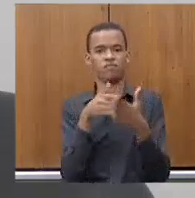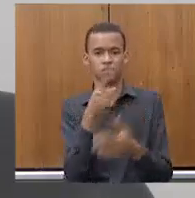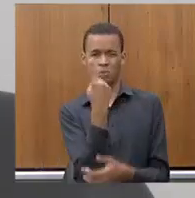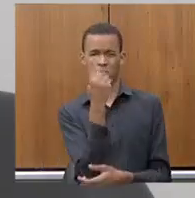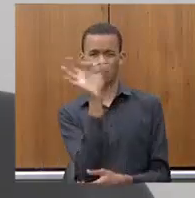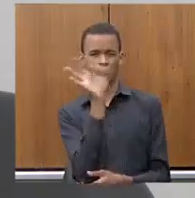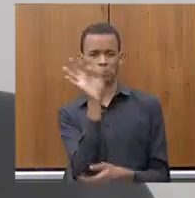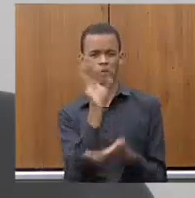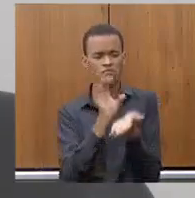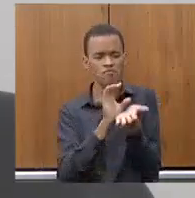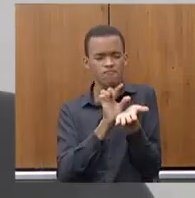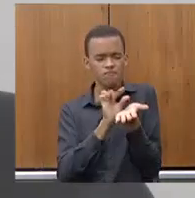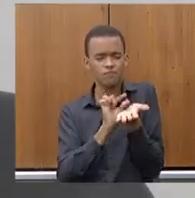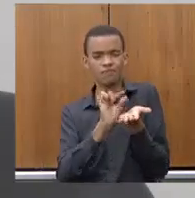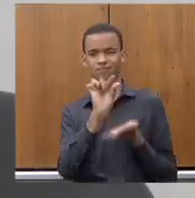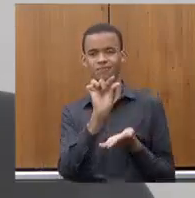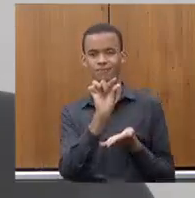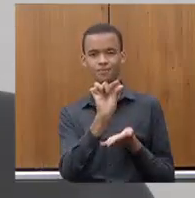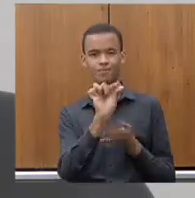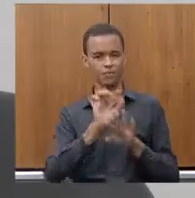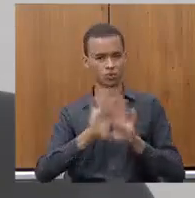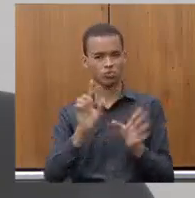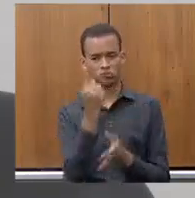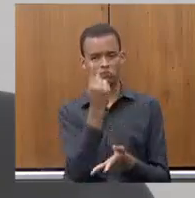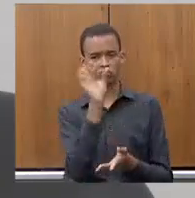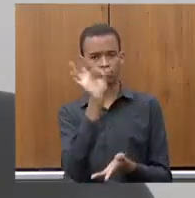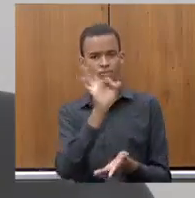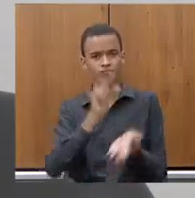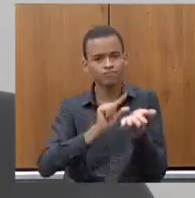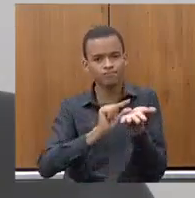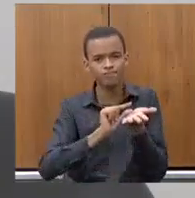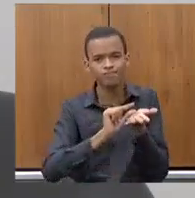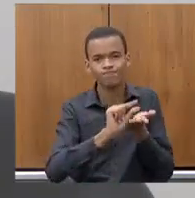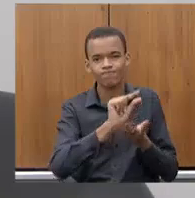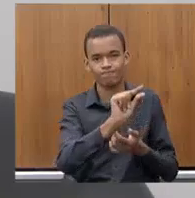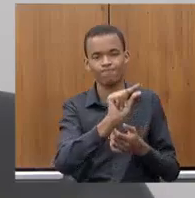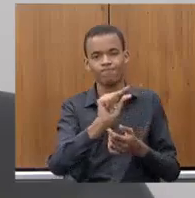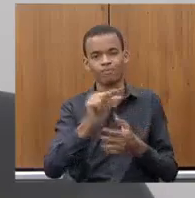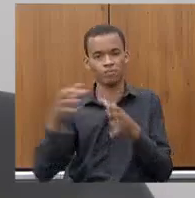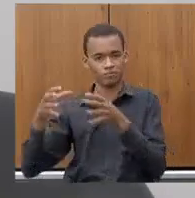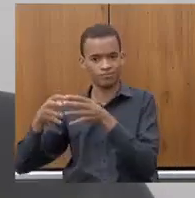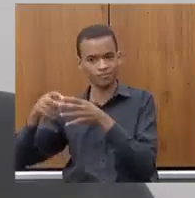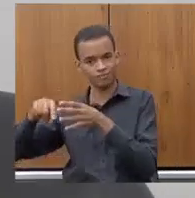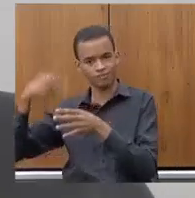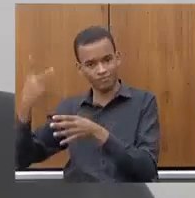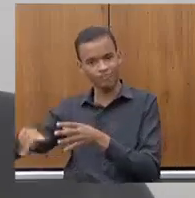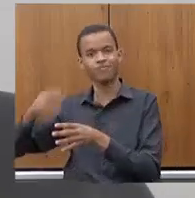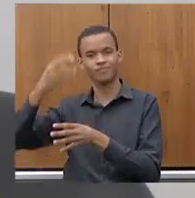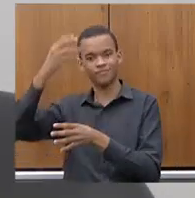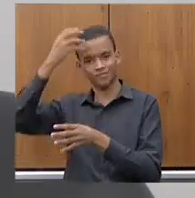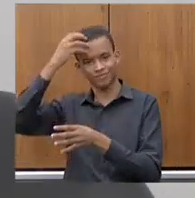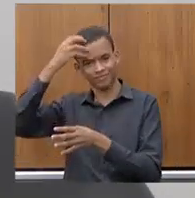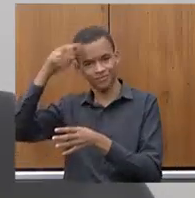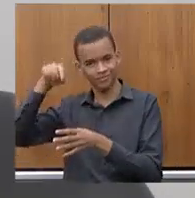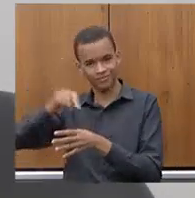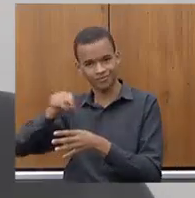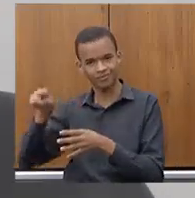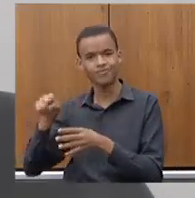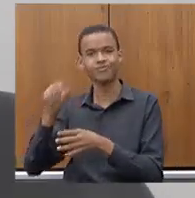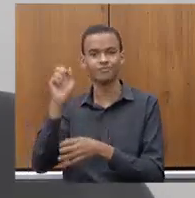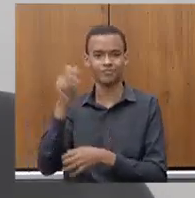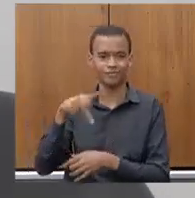1% da receita em pesquisa aqui no Estado. Foram os consignados do PT, o 13º também, os